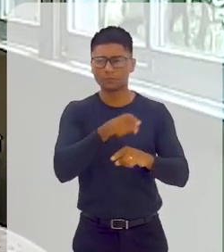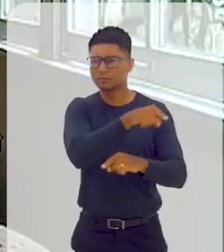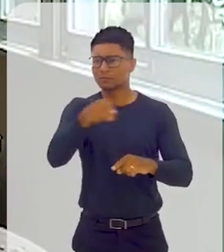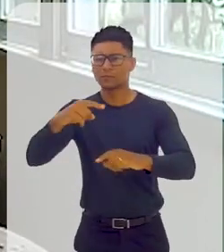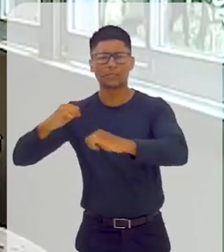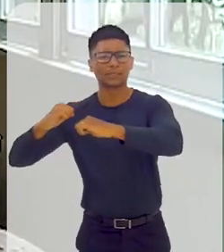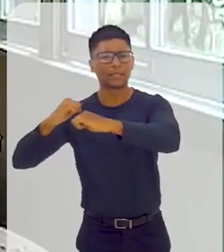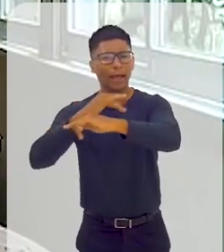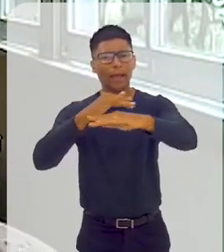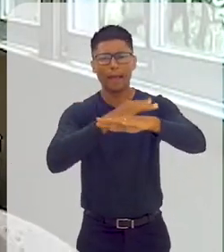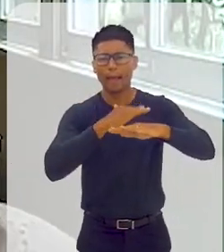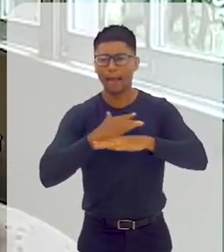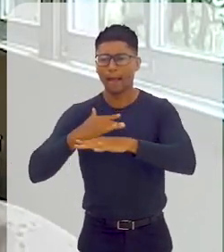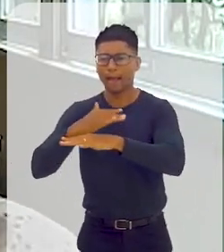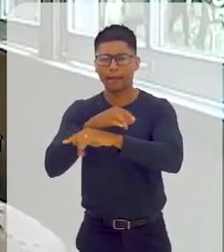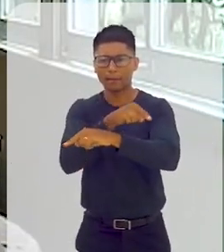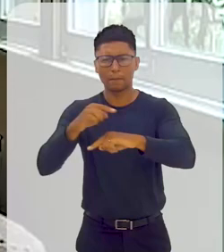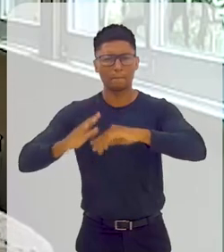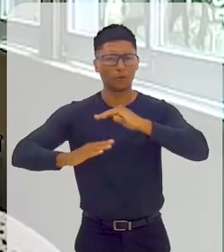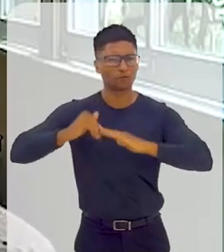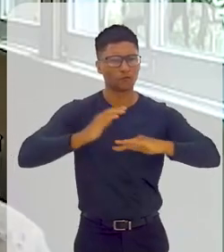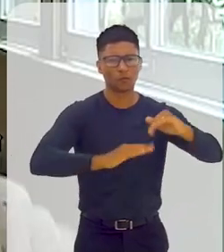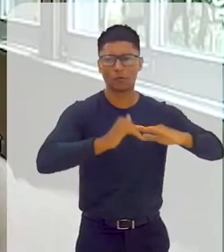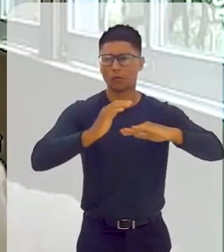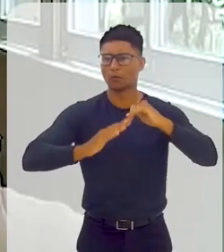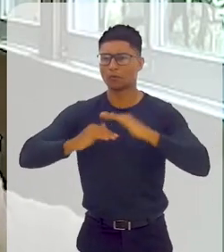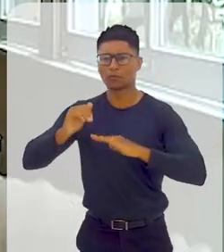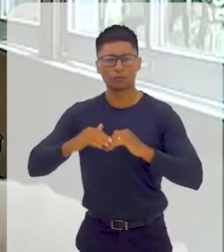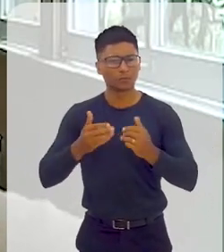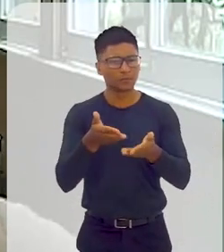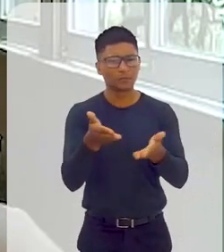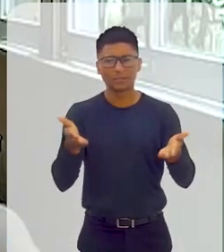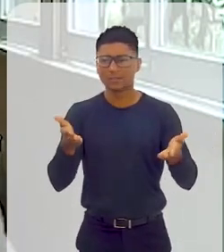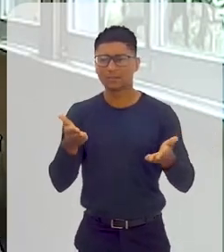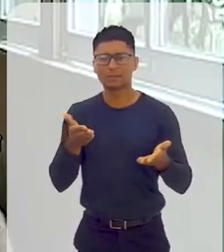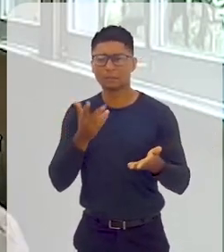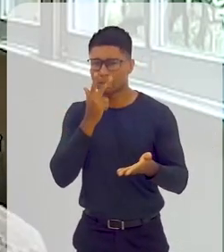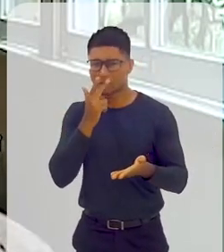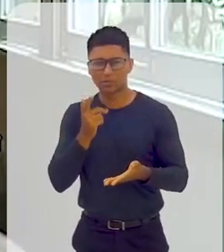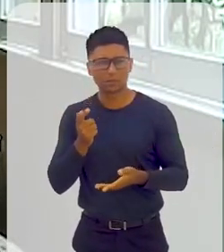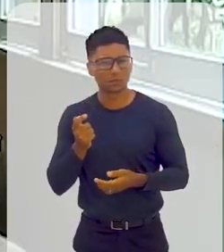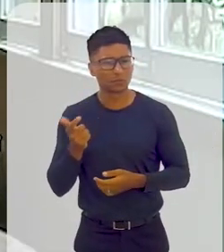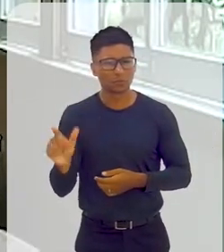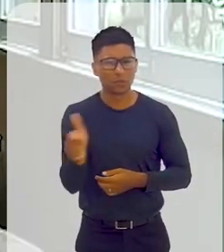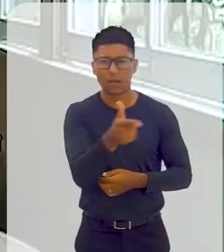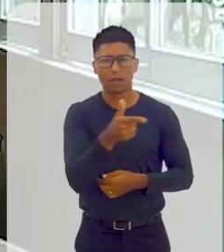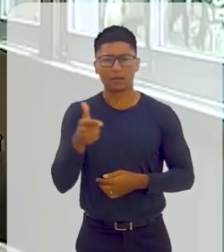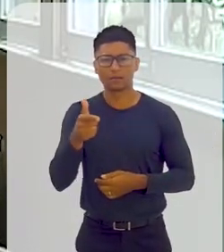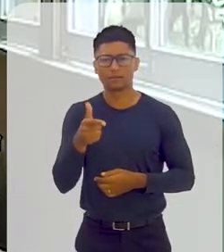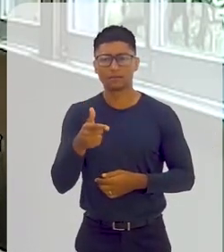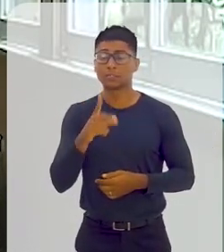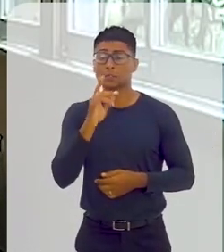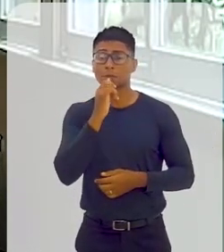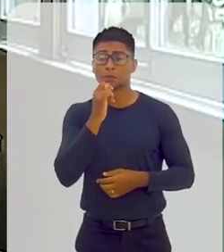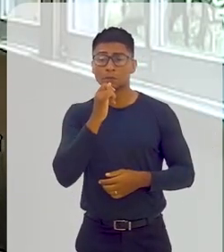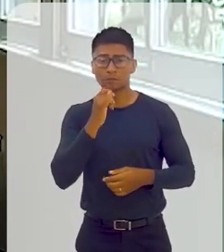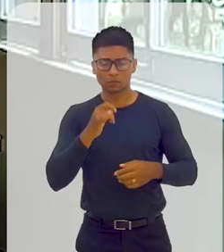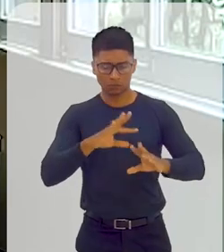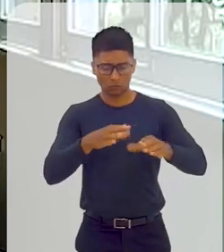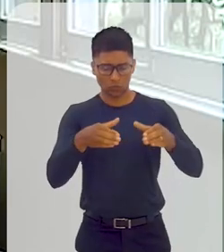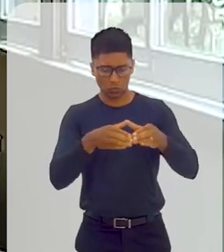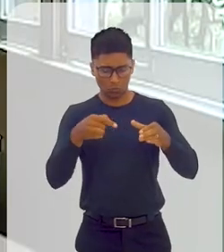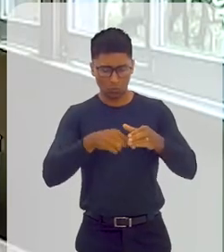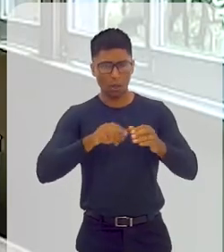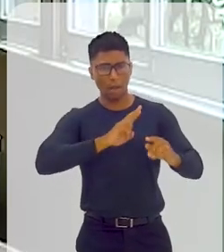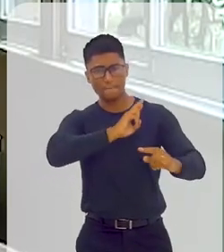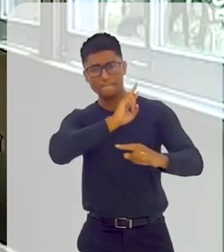suficientes para dar em conta, mas, de repente, há uma sessão empresta. E eu acho que isso é que é importante,